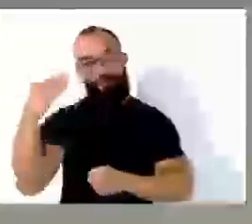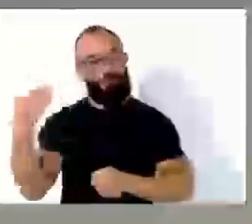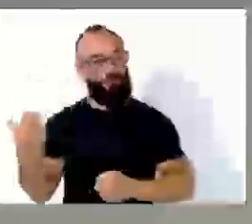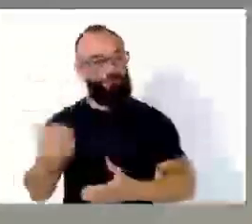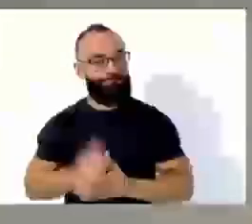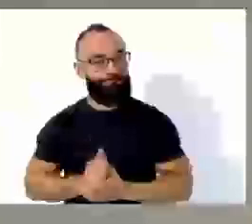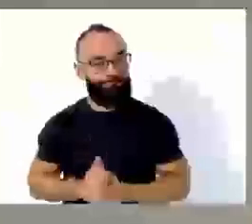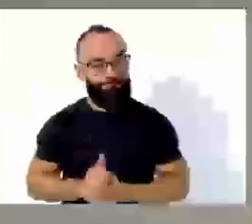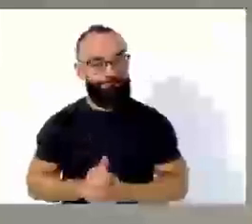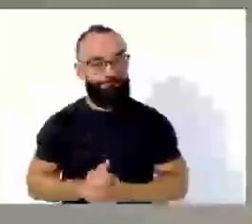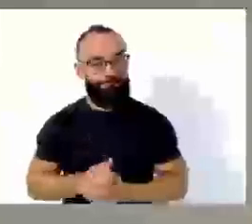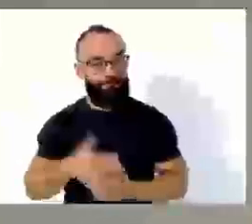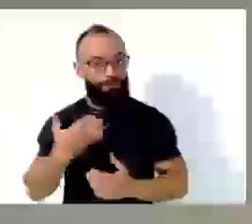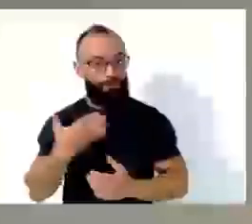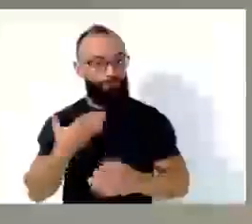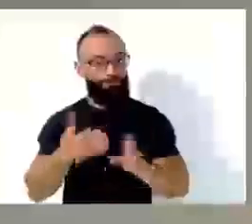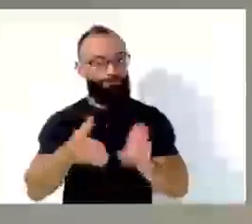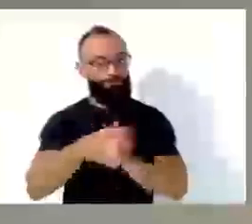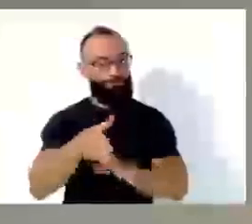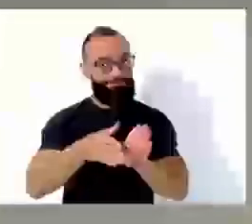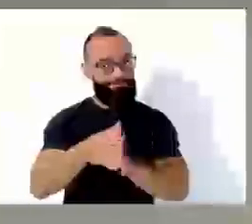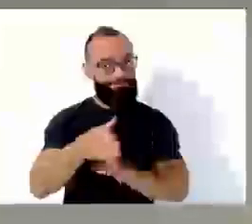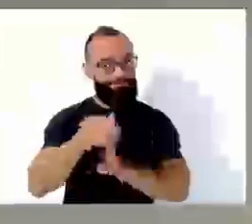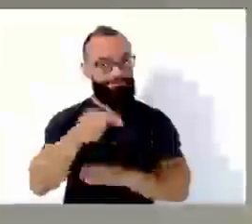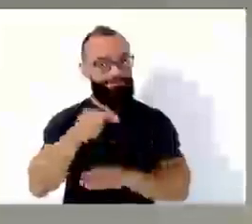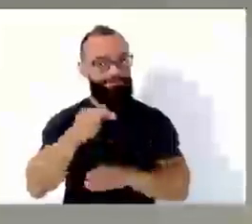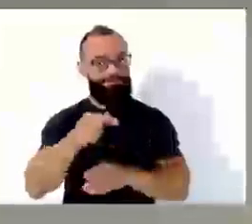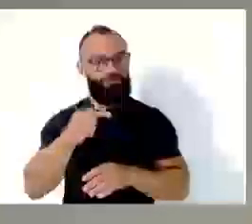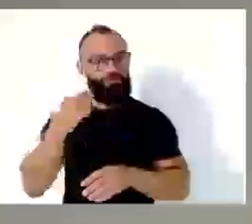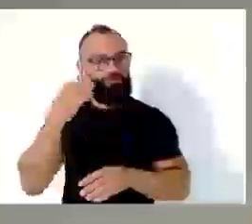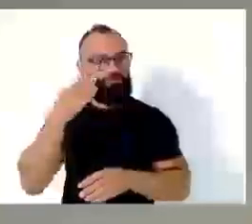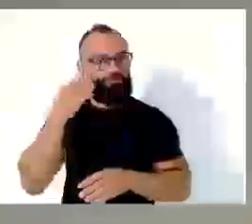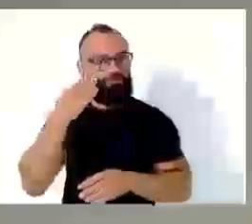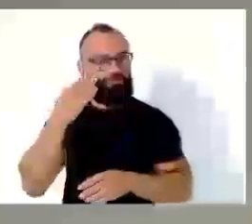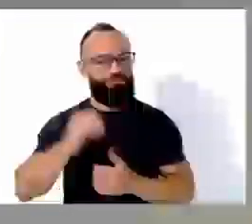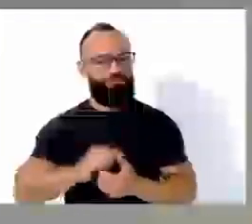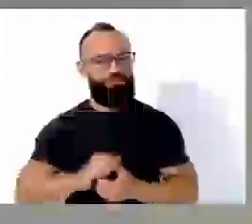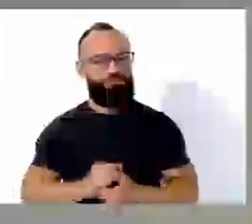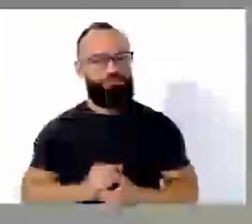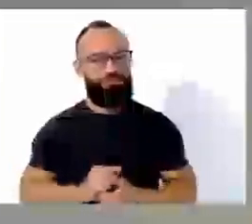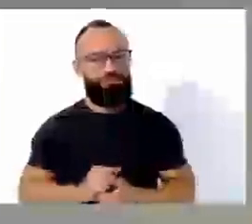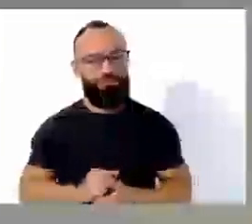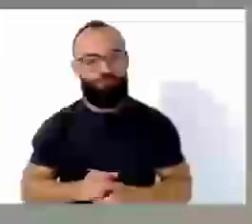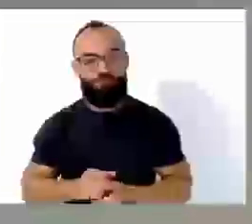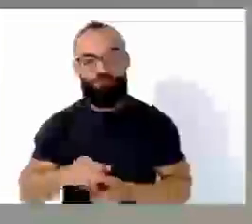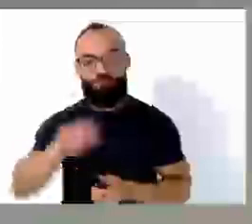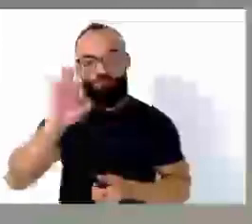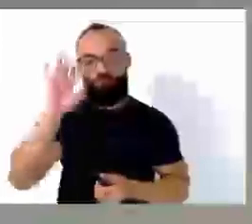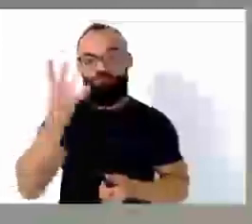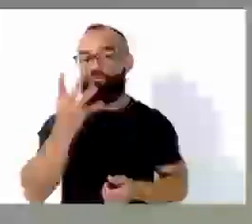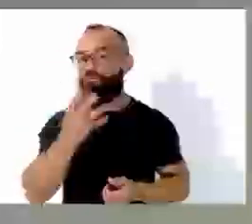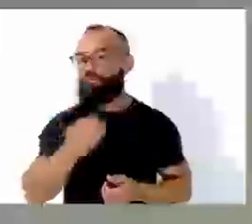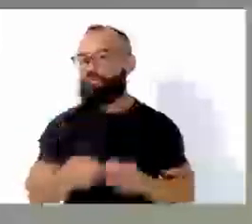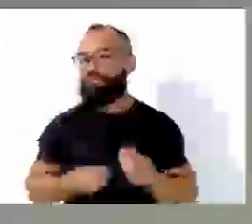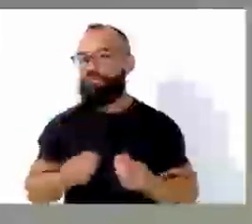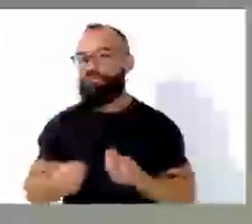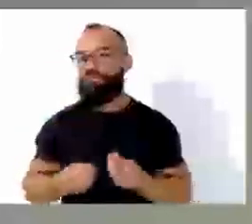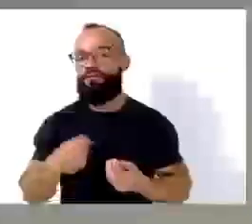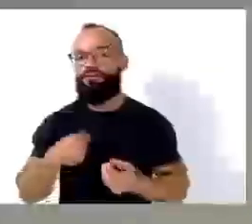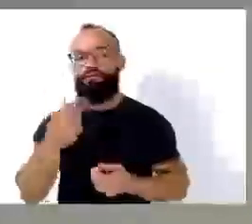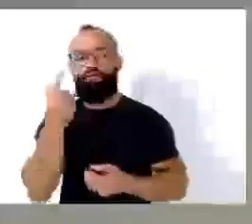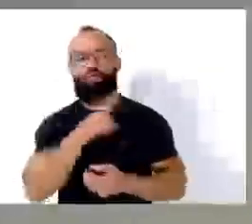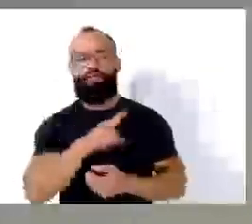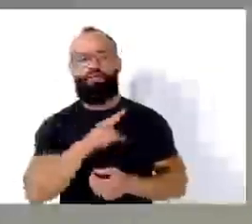E fiz até uma indicação para a FAMAB e também para a Secretaria de Planejamento para que tome as devidas de providência. Hoje eles falaram que botaram lá porque o caminhão não conseguia